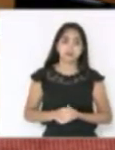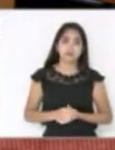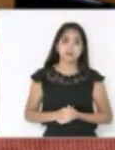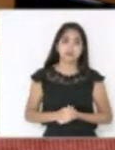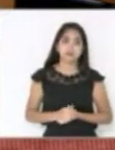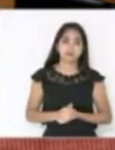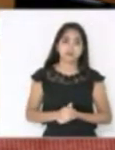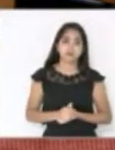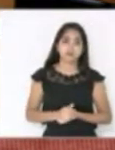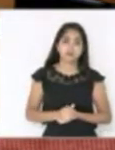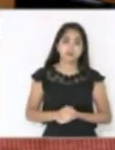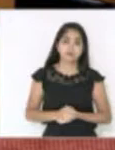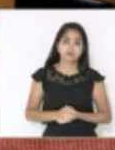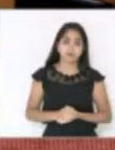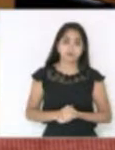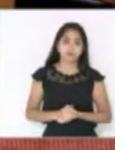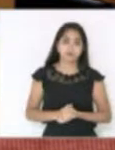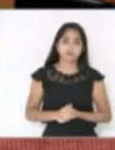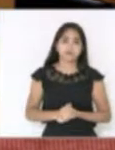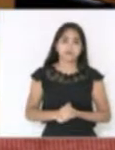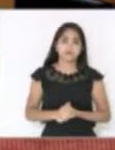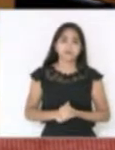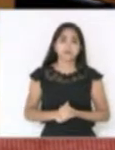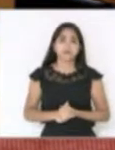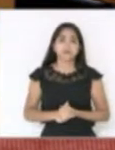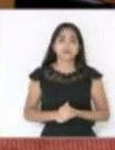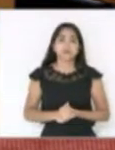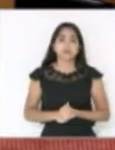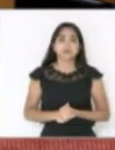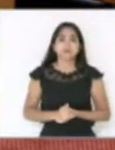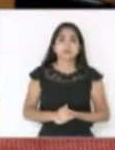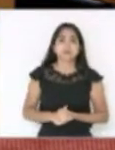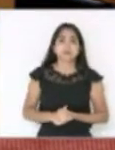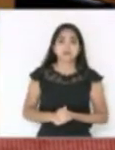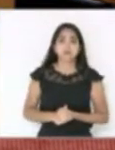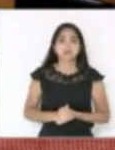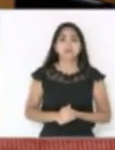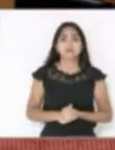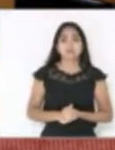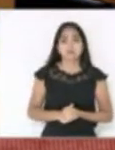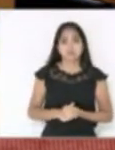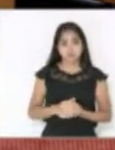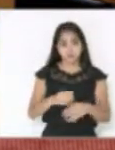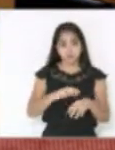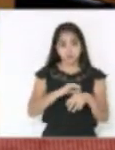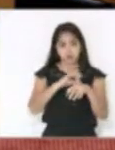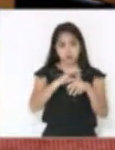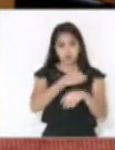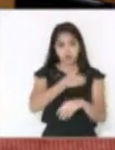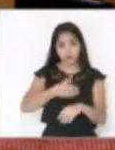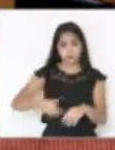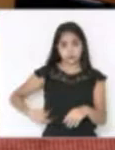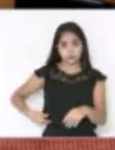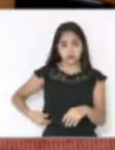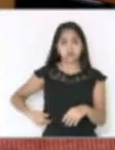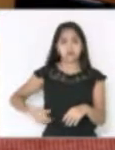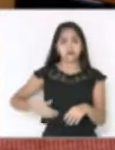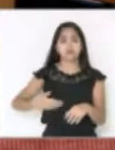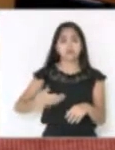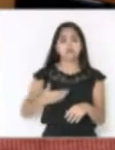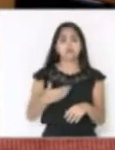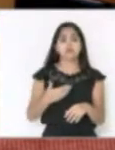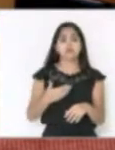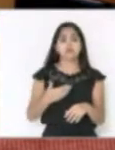Mais um minuto para concluir. Para concluir, presidente, eu acho de bom ao vitre que o nosso líder do governo seja